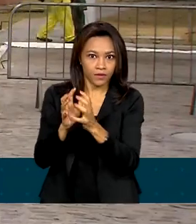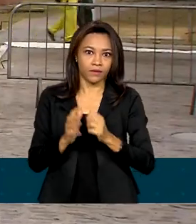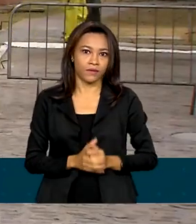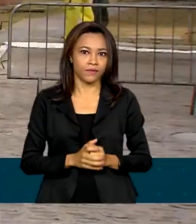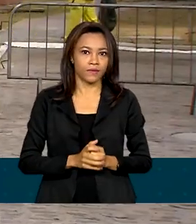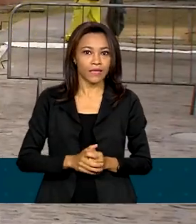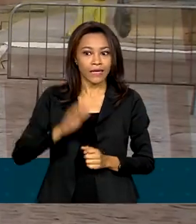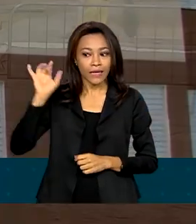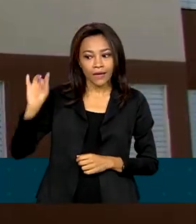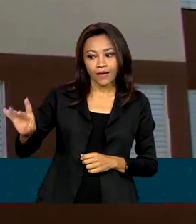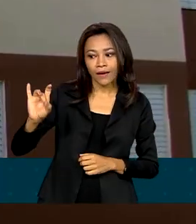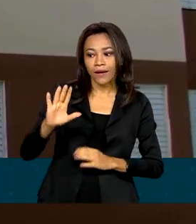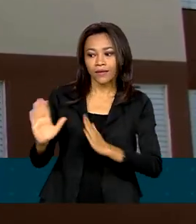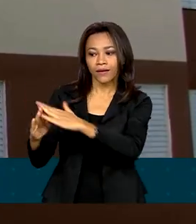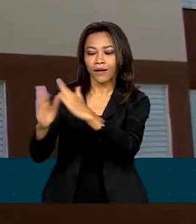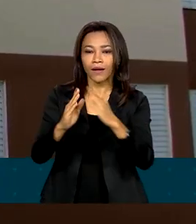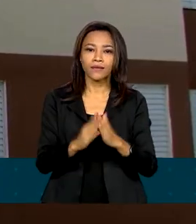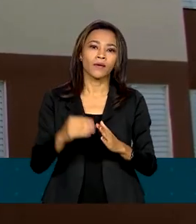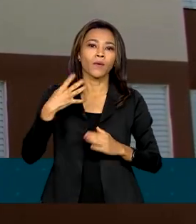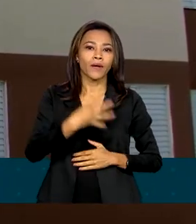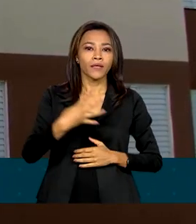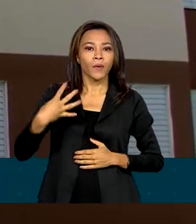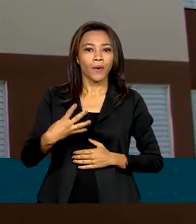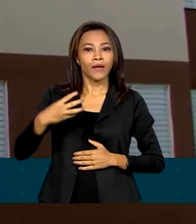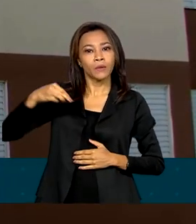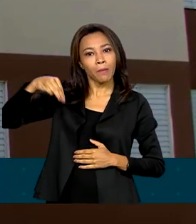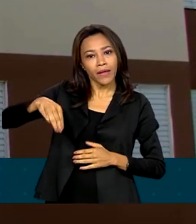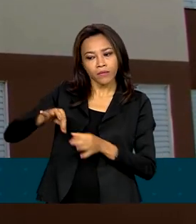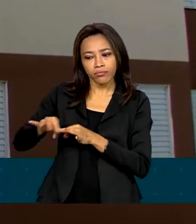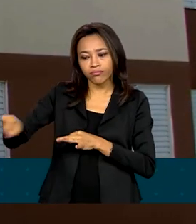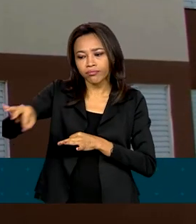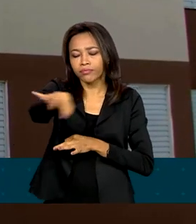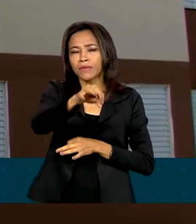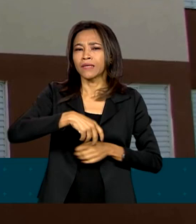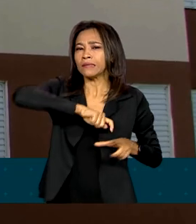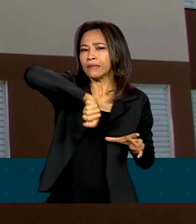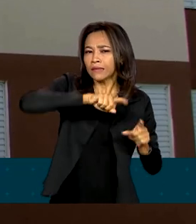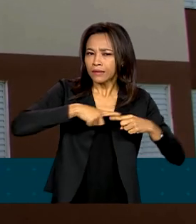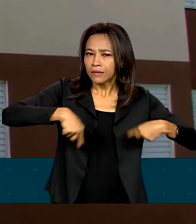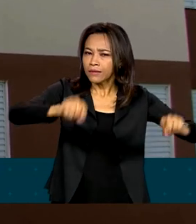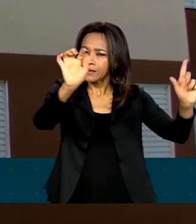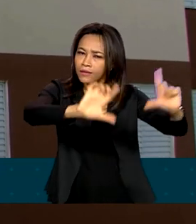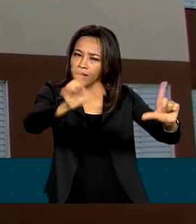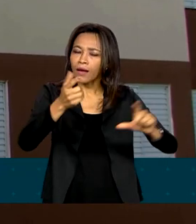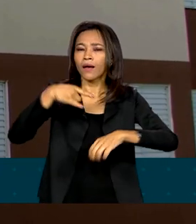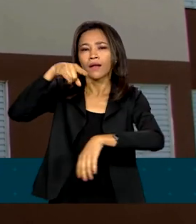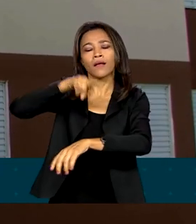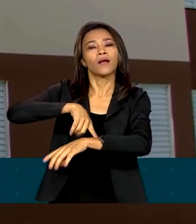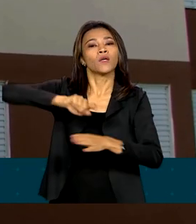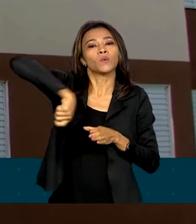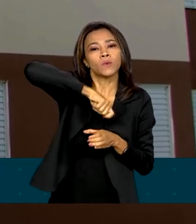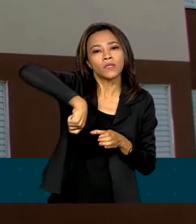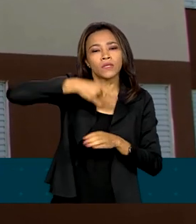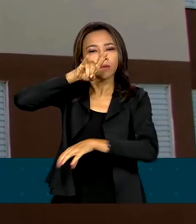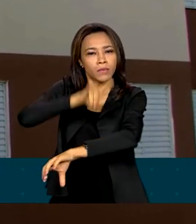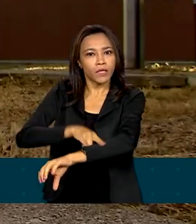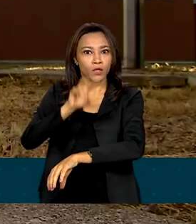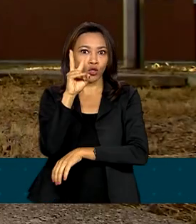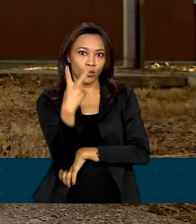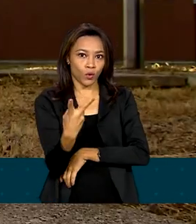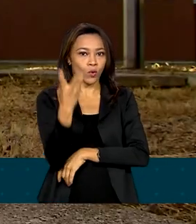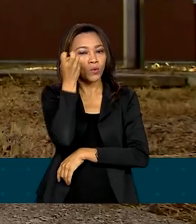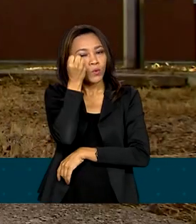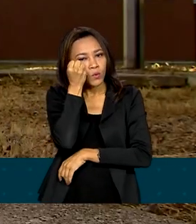Cada uma das moradias tem 44 metros quadrados, com sala, cozinha, banheiro e dois quartos. O condomínio conta com